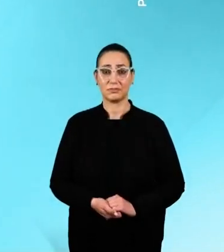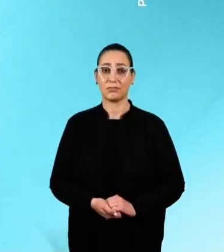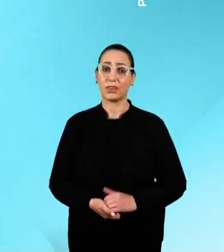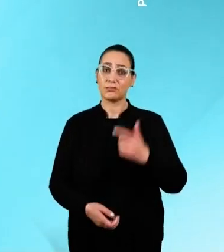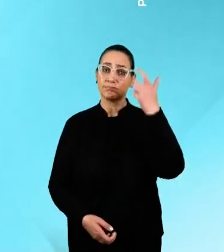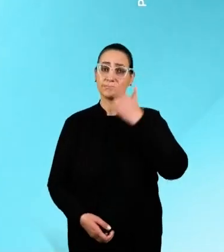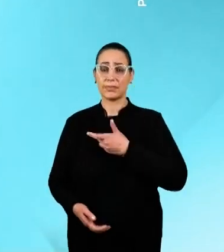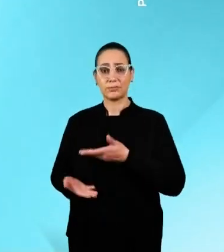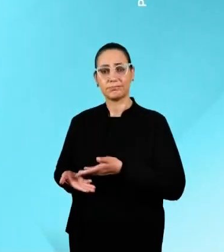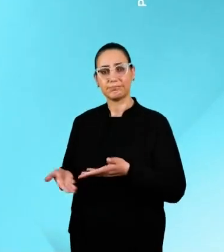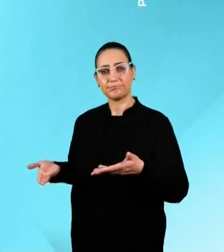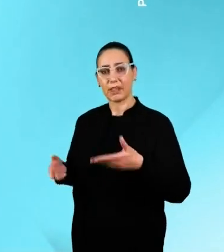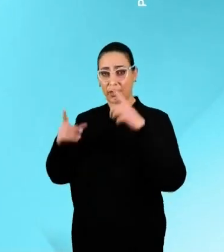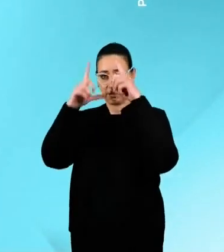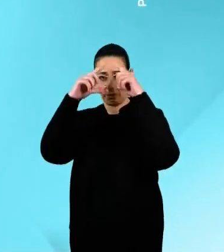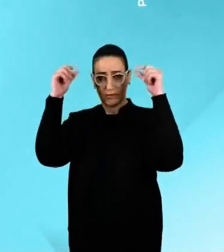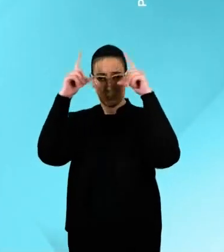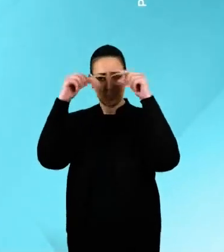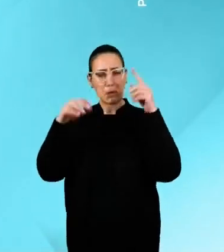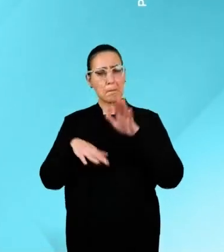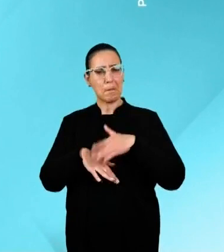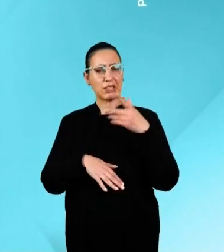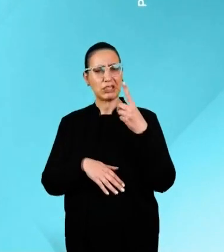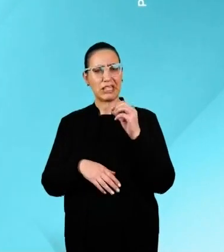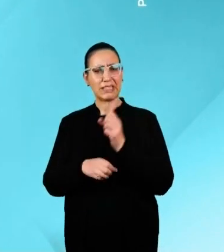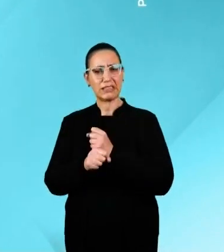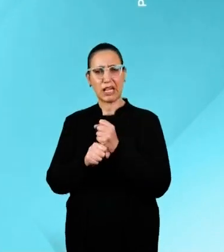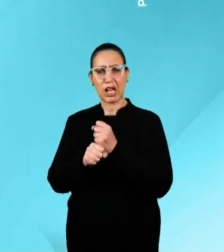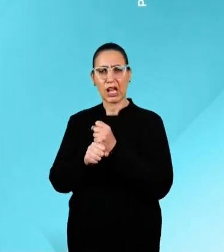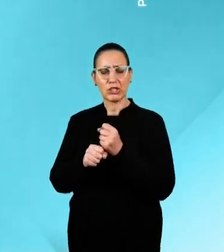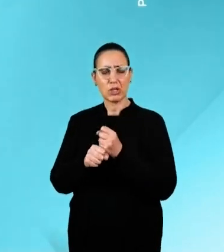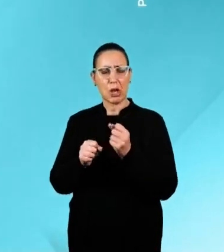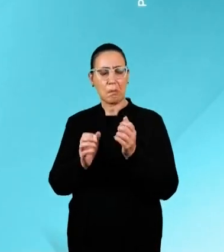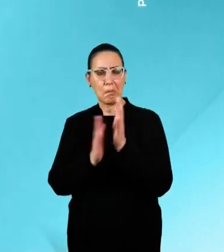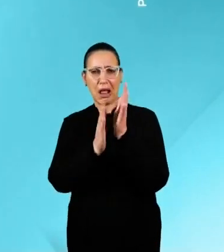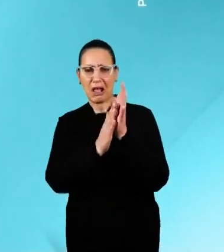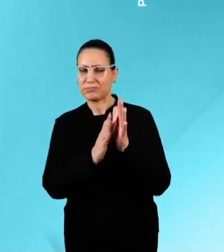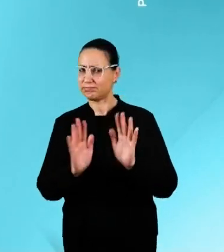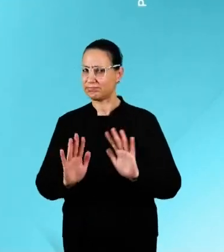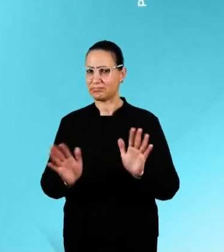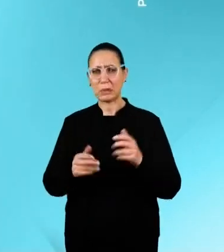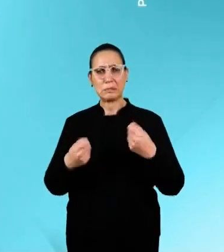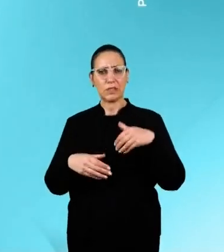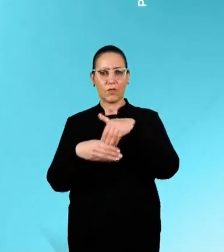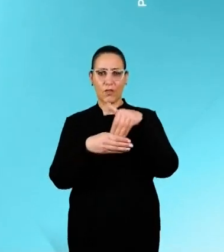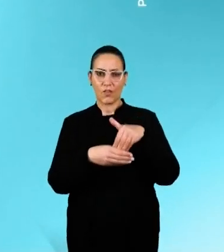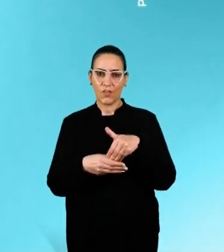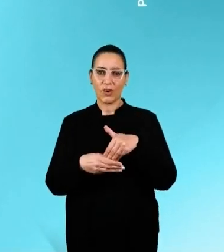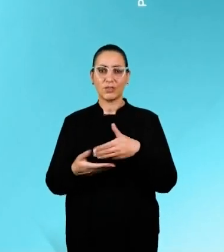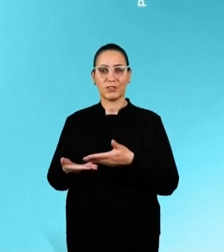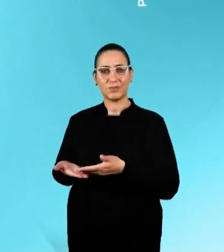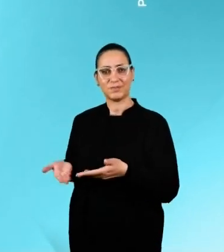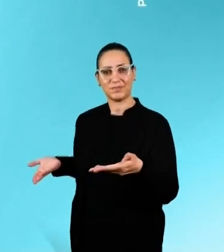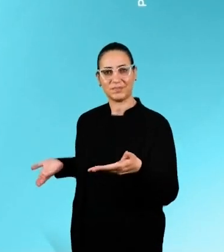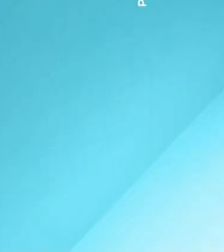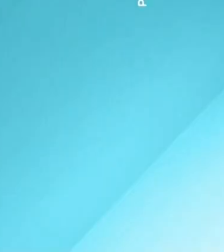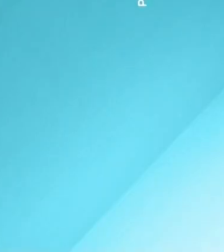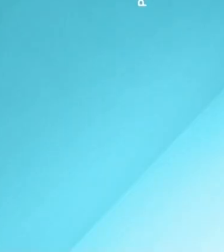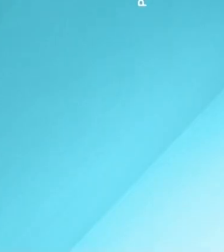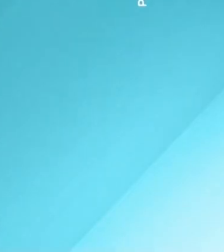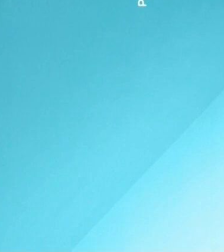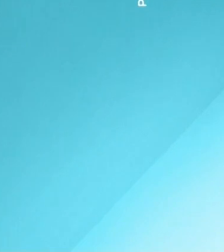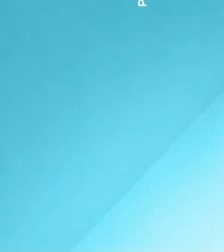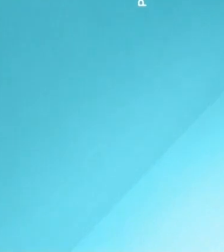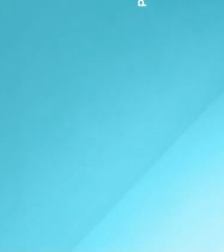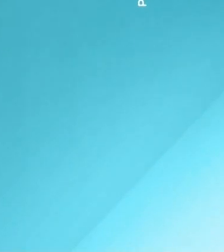Cacá Alonso, técnica enfermagem há mais de 10 anos. Mais do que aplausos, a enfermagem precisa do teu voto. Cacá Alonso, 44, 1, 3, 4.